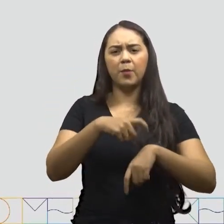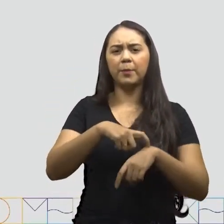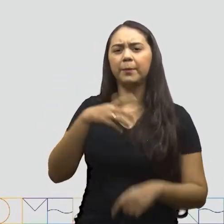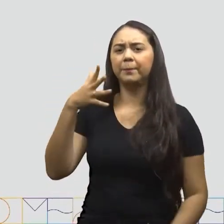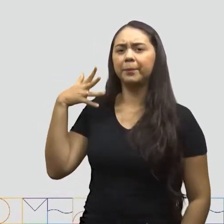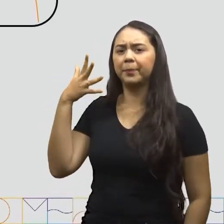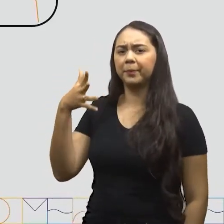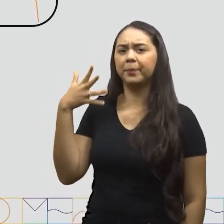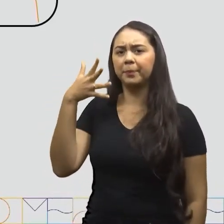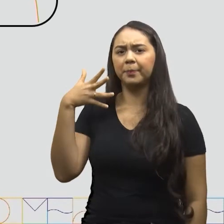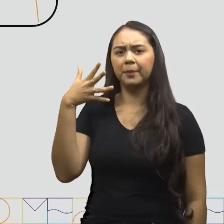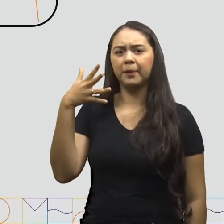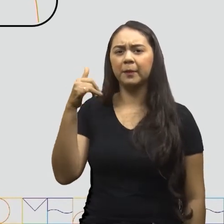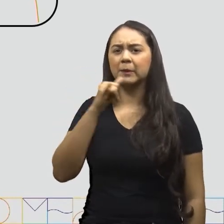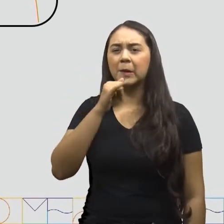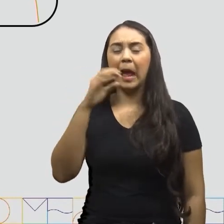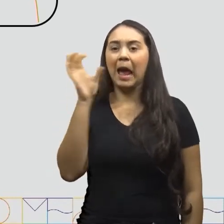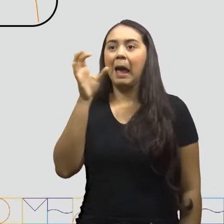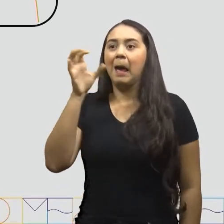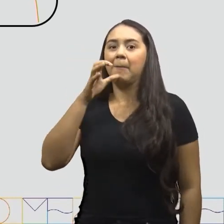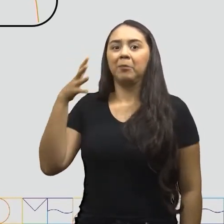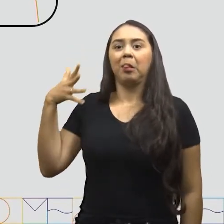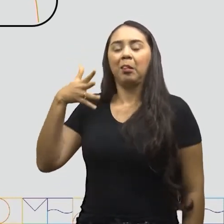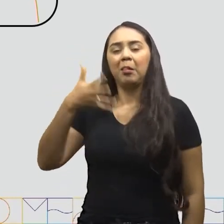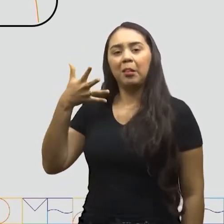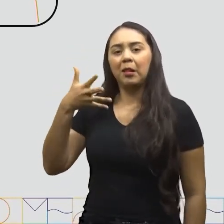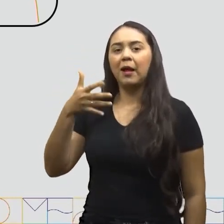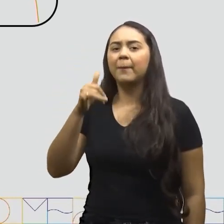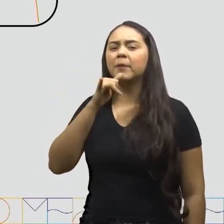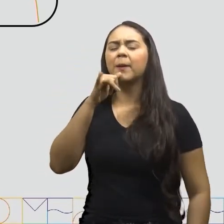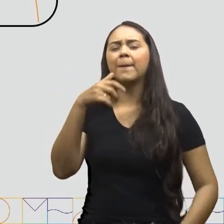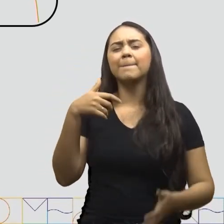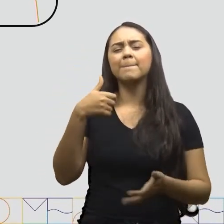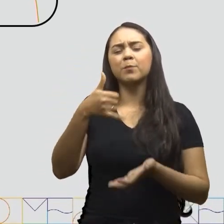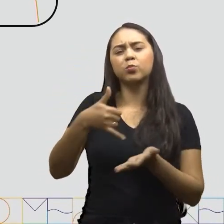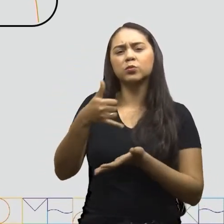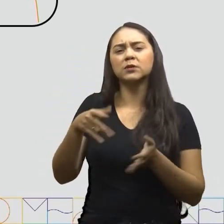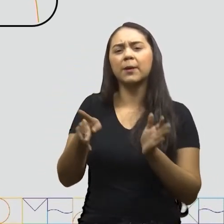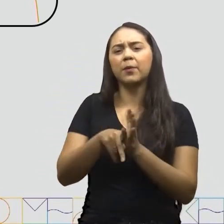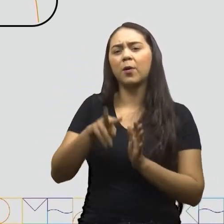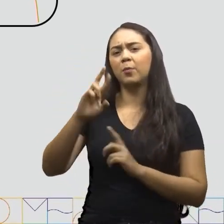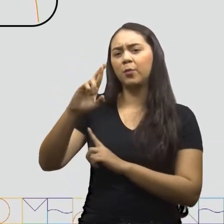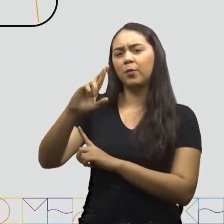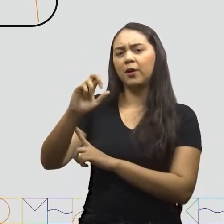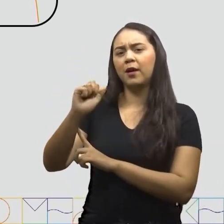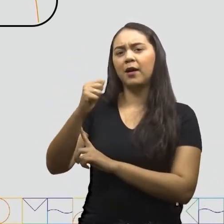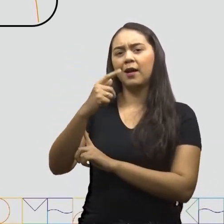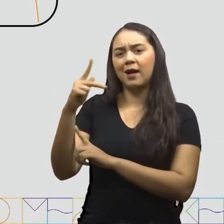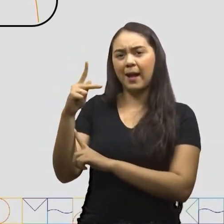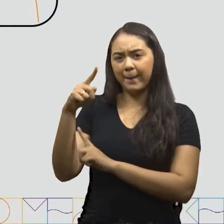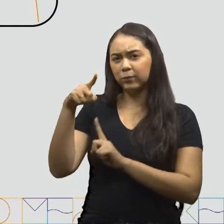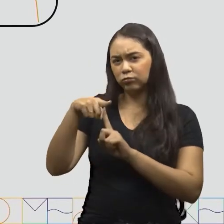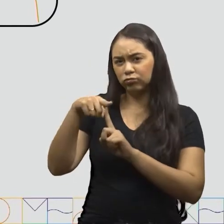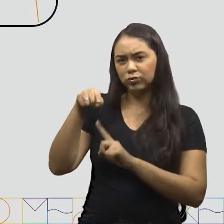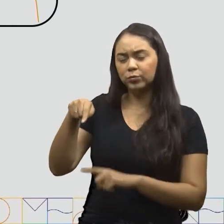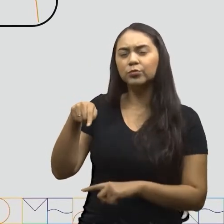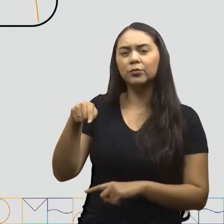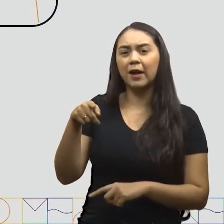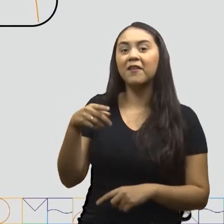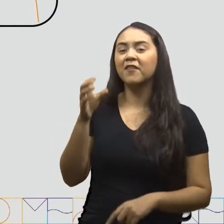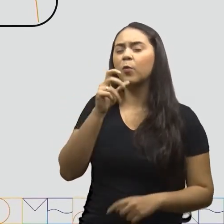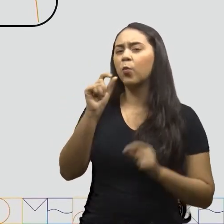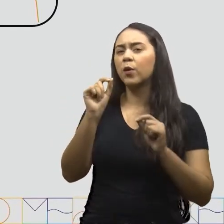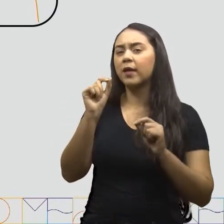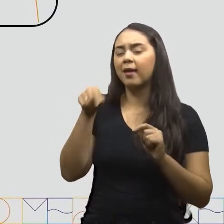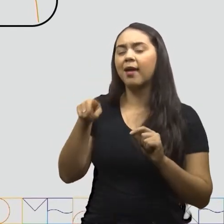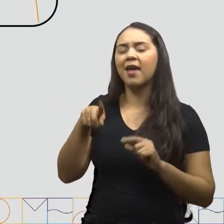fala Ninguém aqui está cantando rap Aquele tipo de música Em que as palavras são faladas De um jeito super rápido